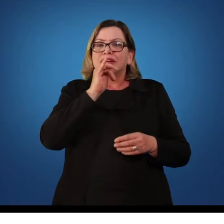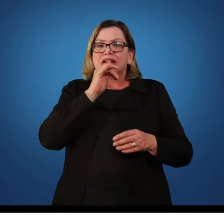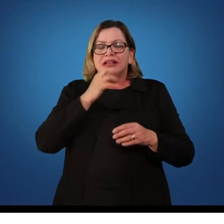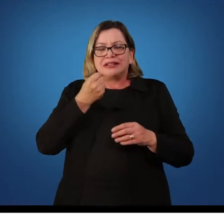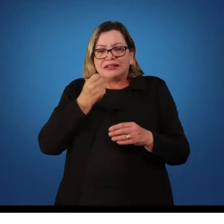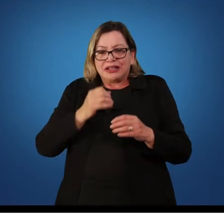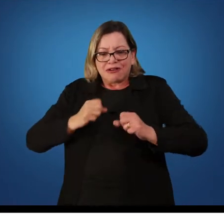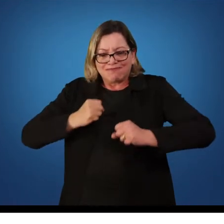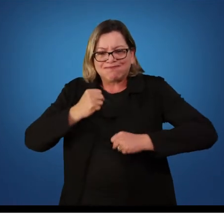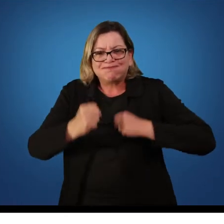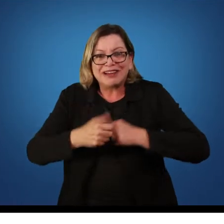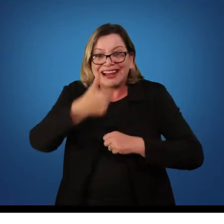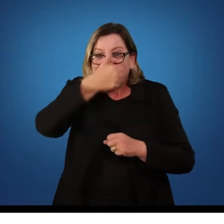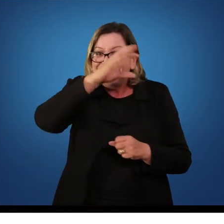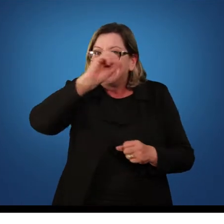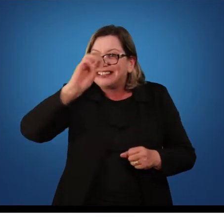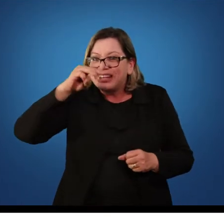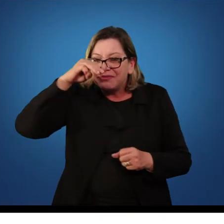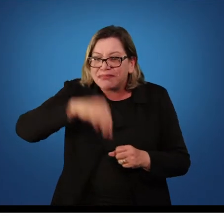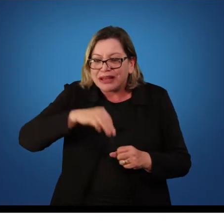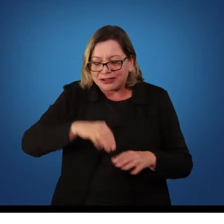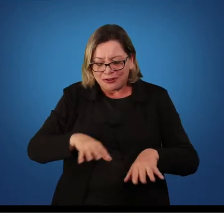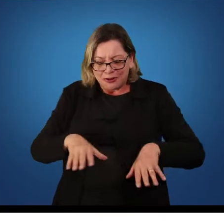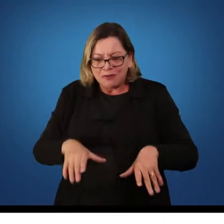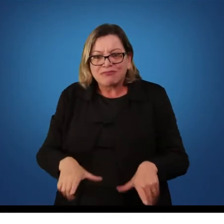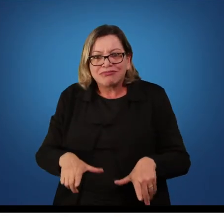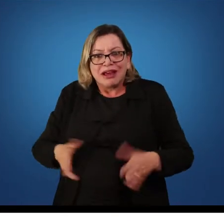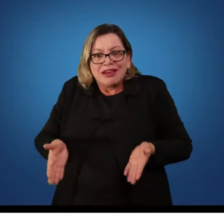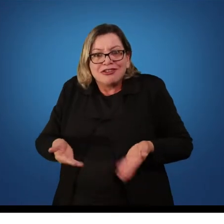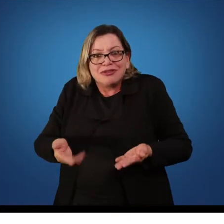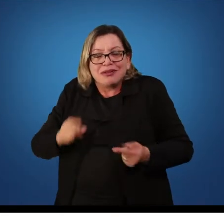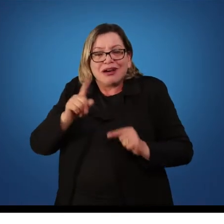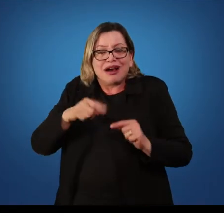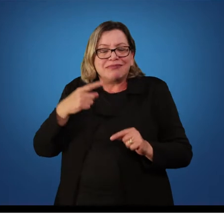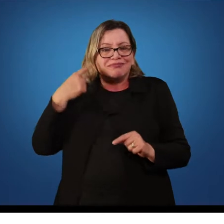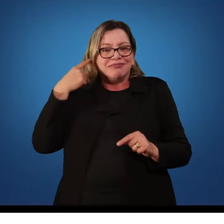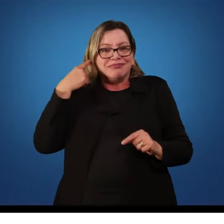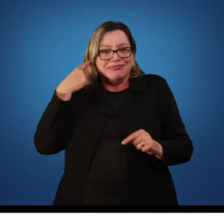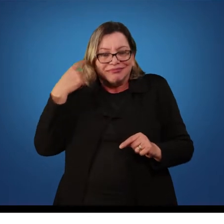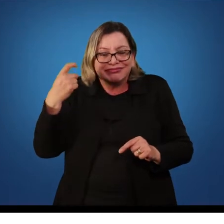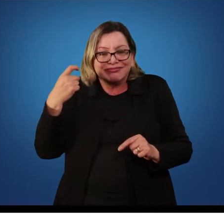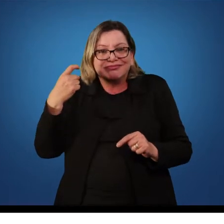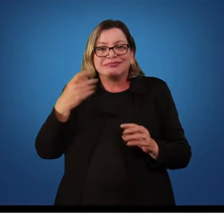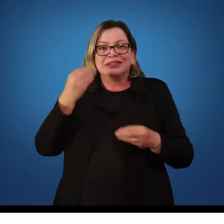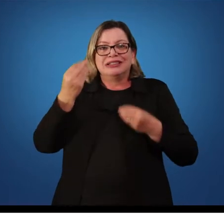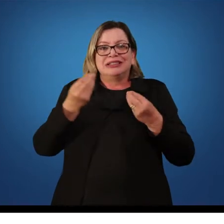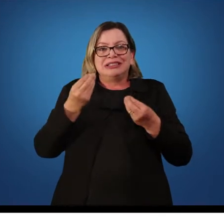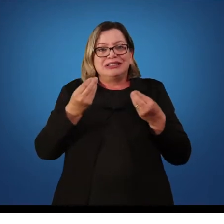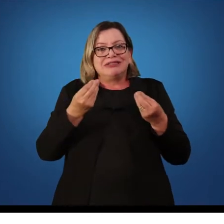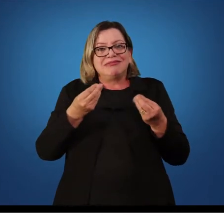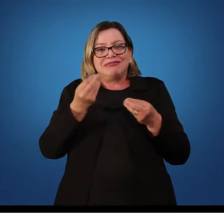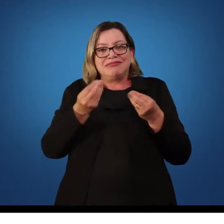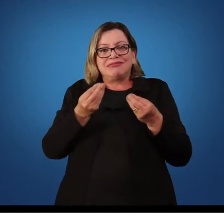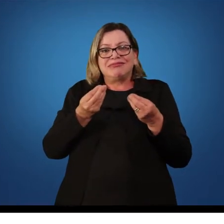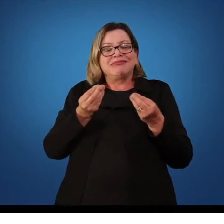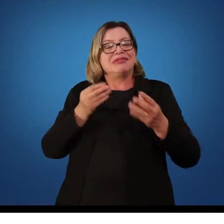corrida de 100 metros. A mesma coisa, o estímulo é o sinal sonoro e